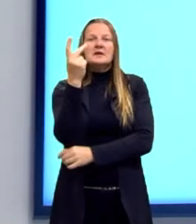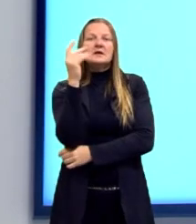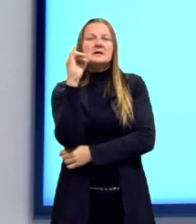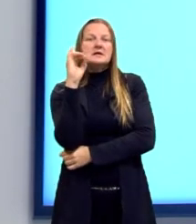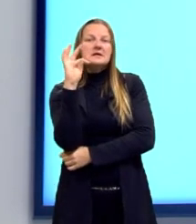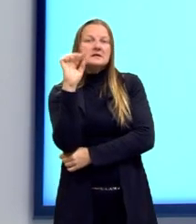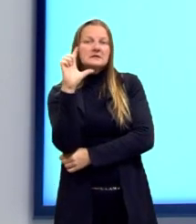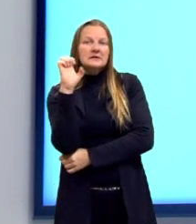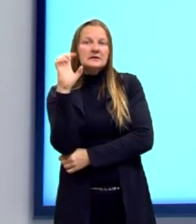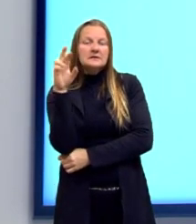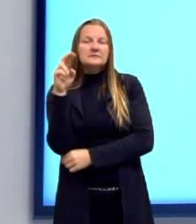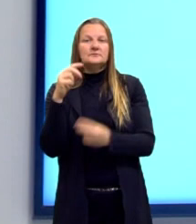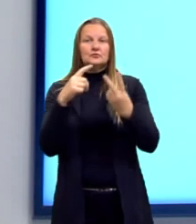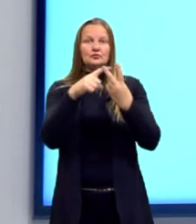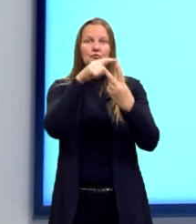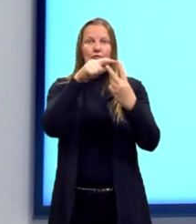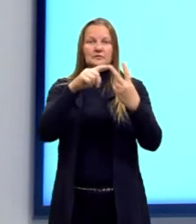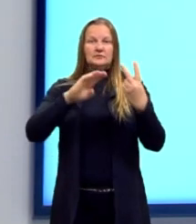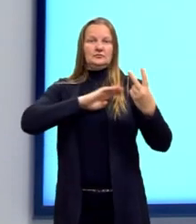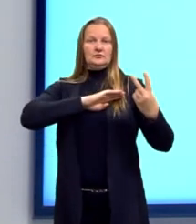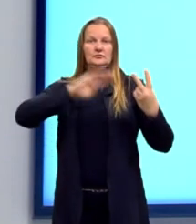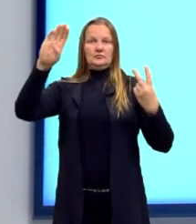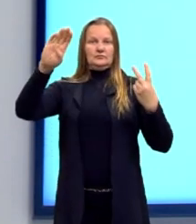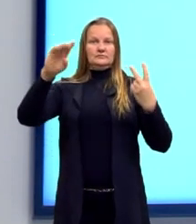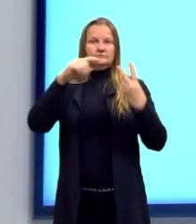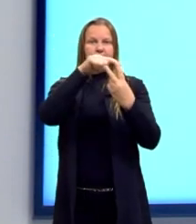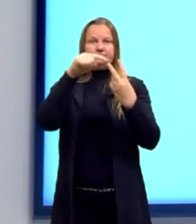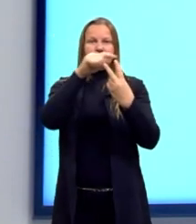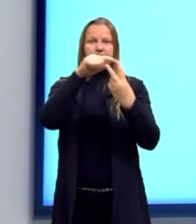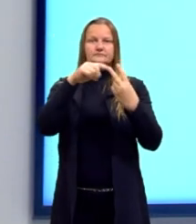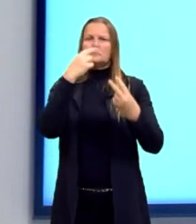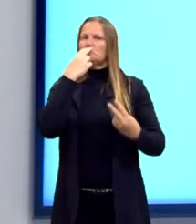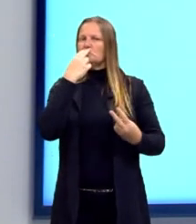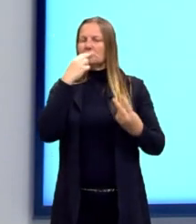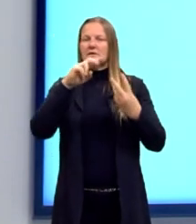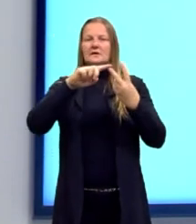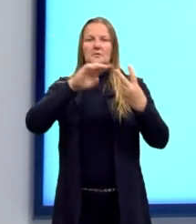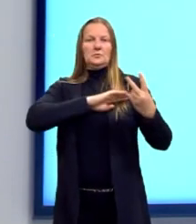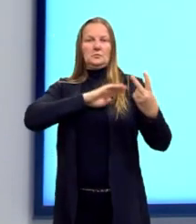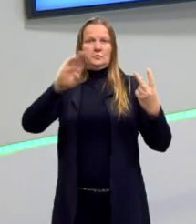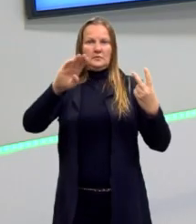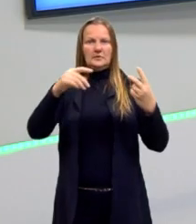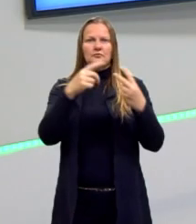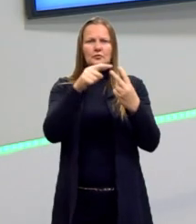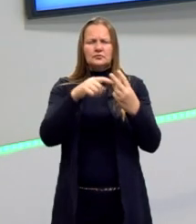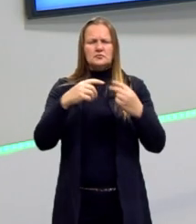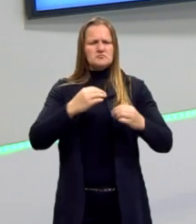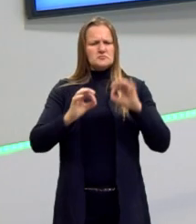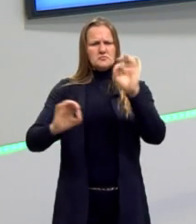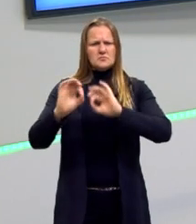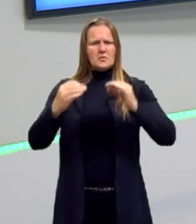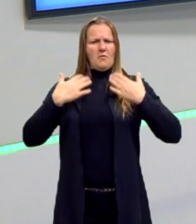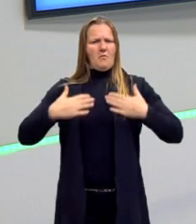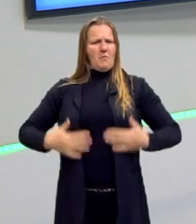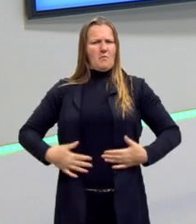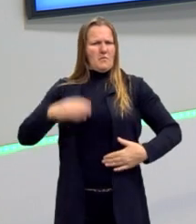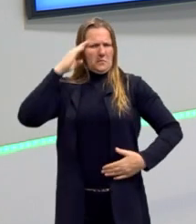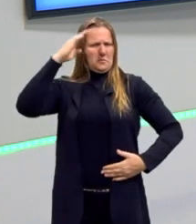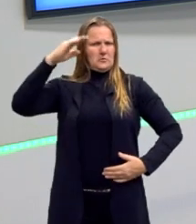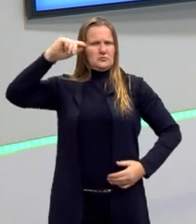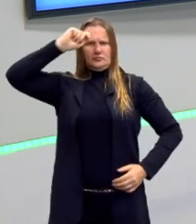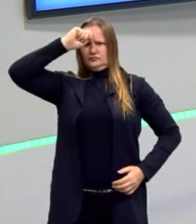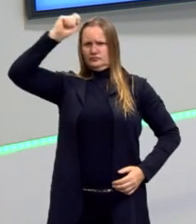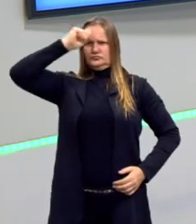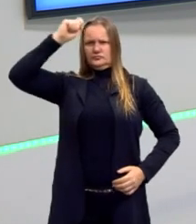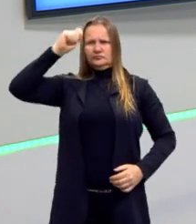esquerda, e Mussolini, na direita, os dois com vestes militares, com medalhas, com decorações, com caps, né,